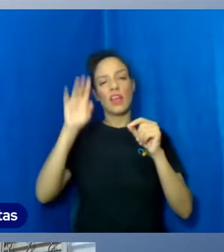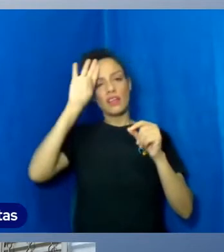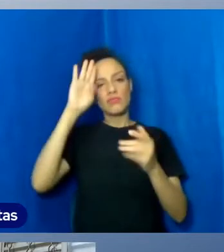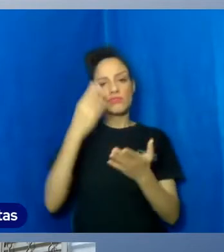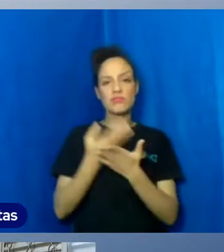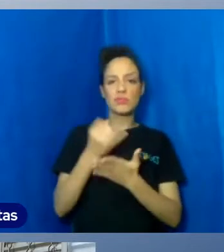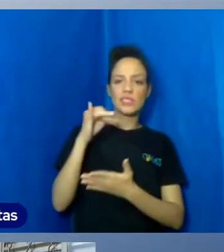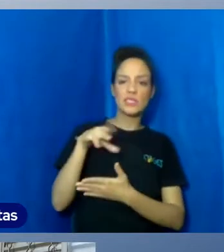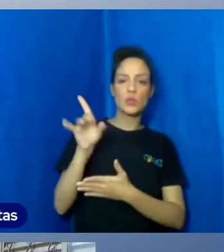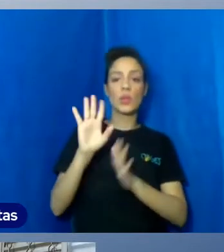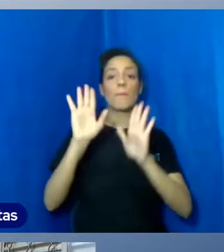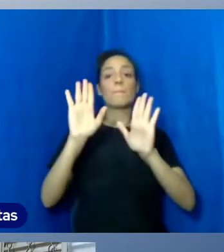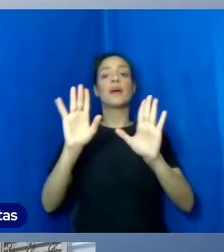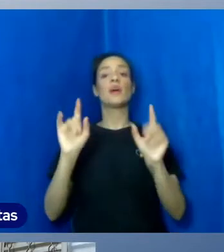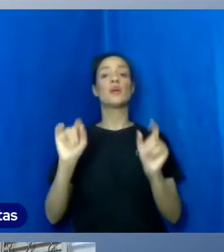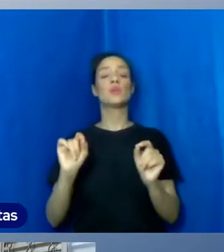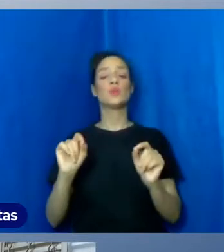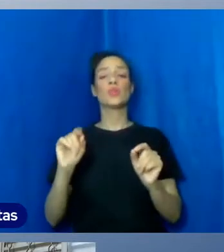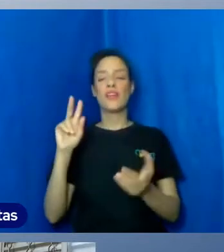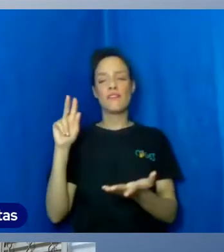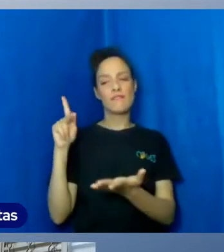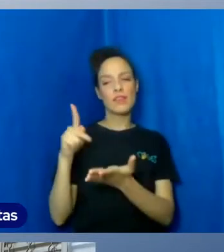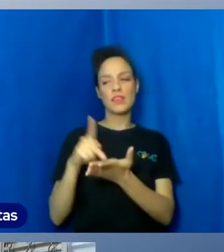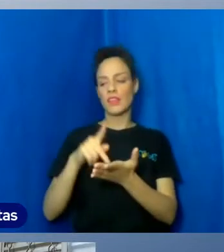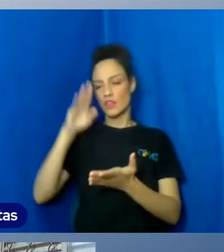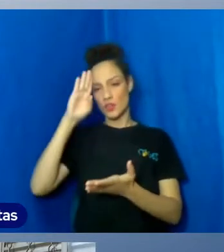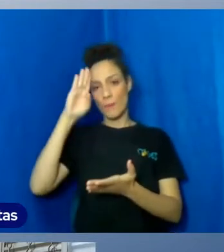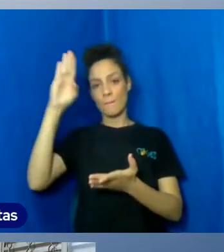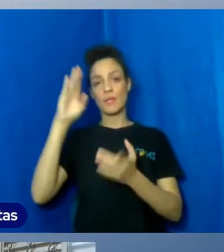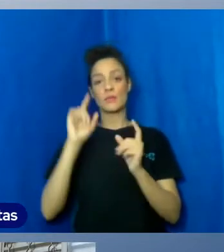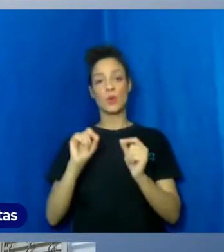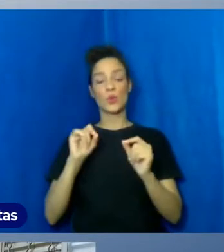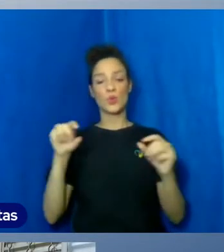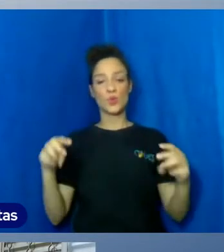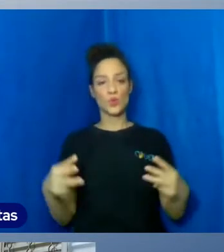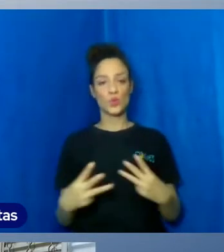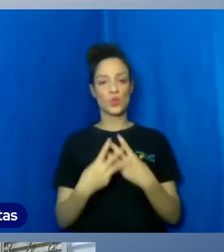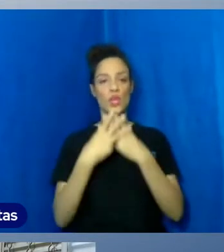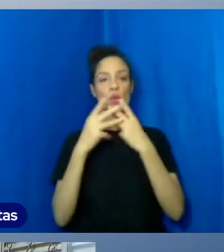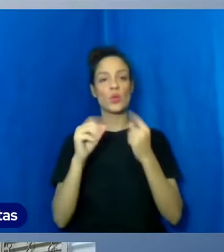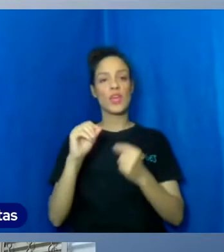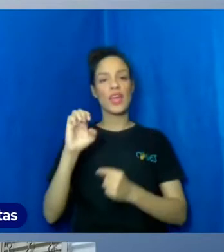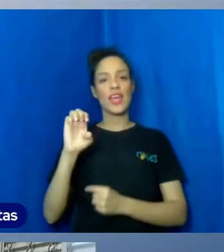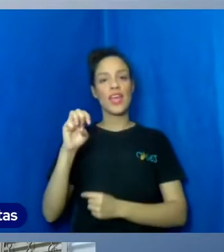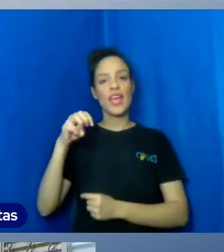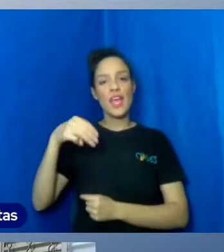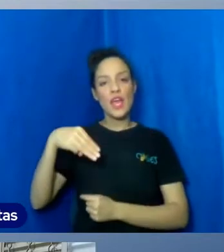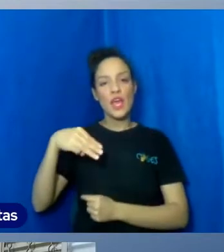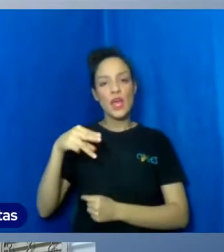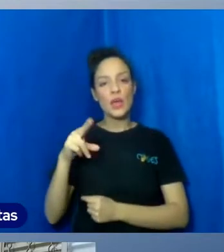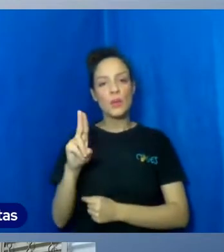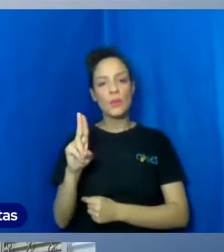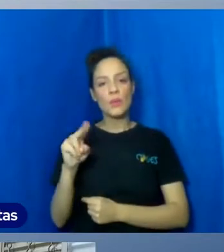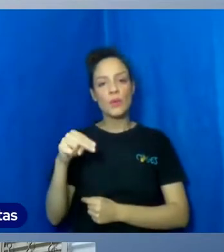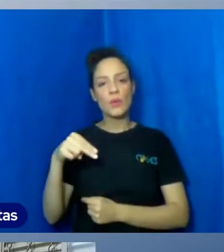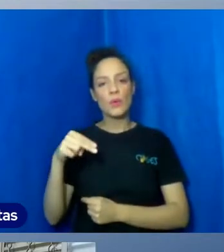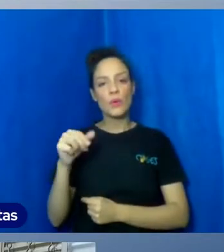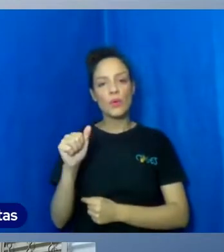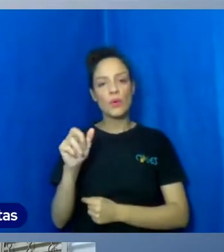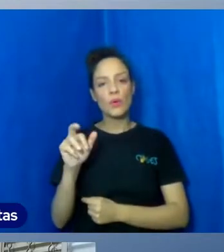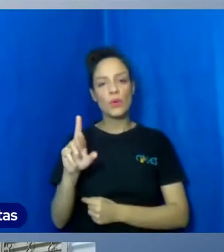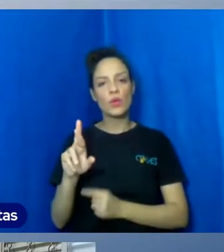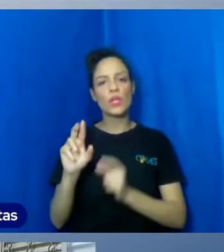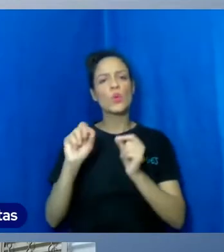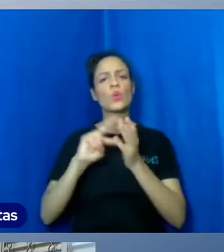mais verdadeira para o judaísmo é a emuná. Emuná significa o que